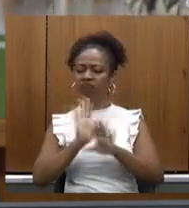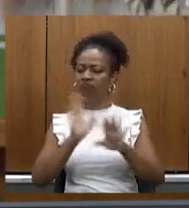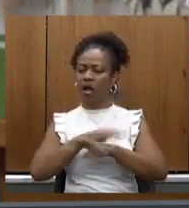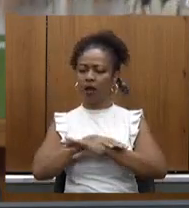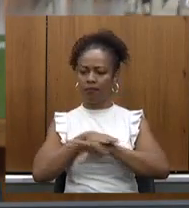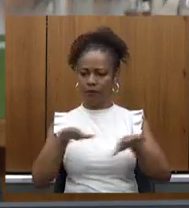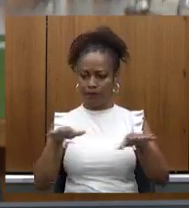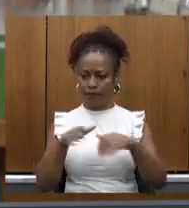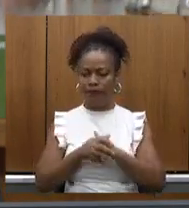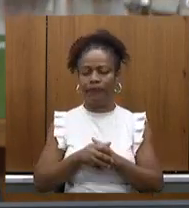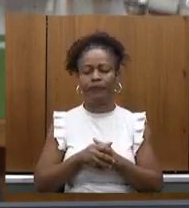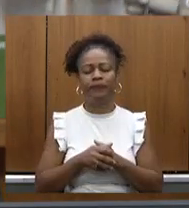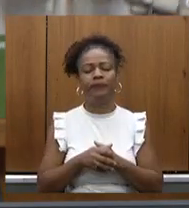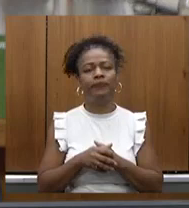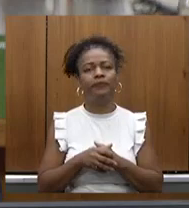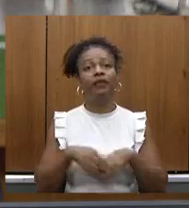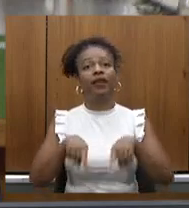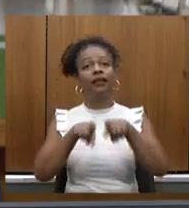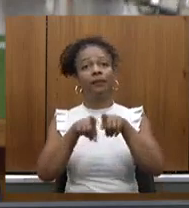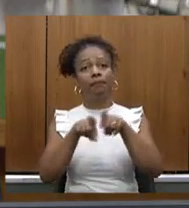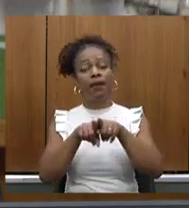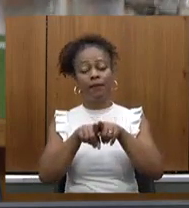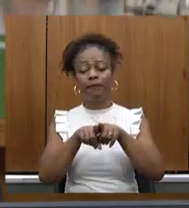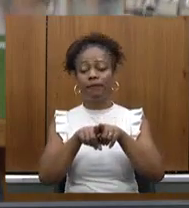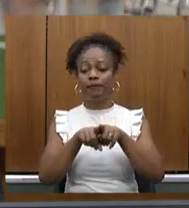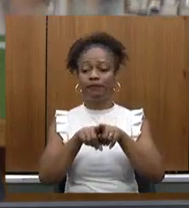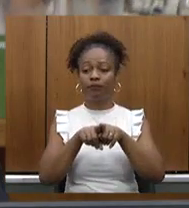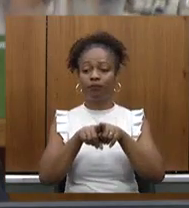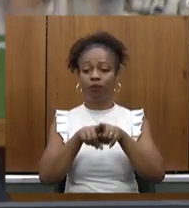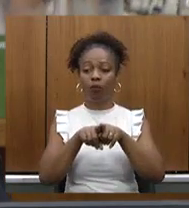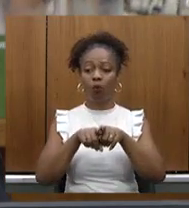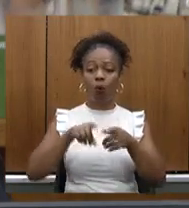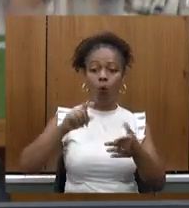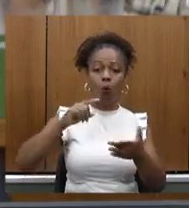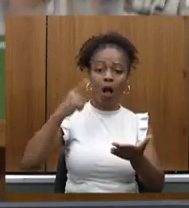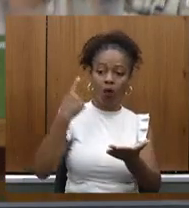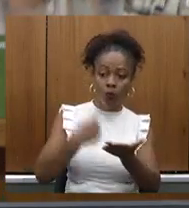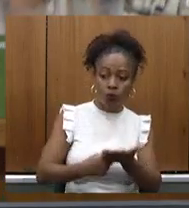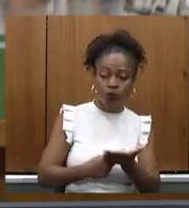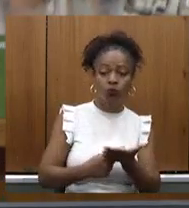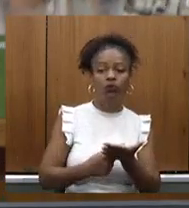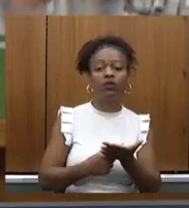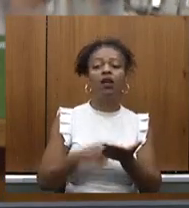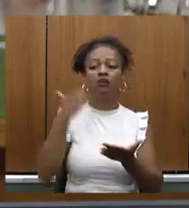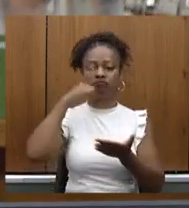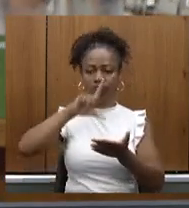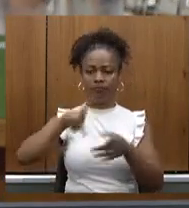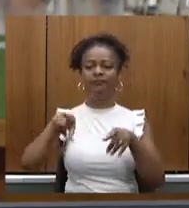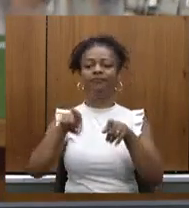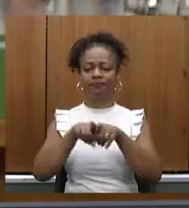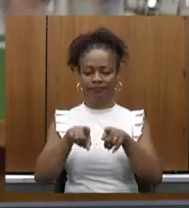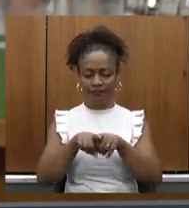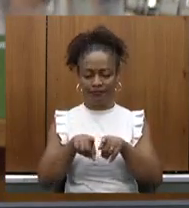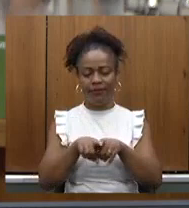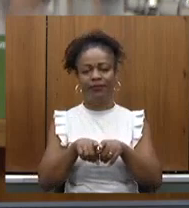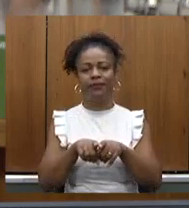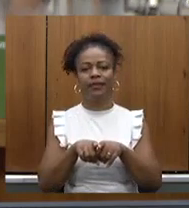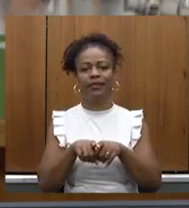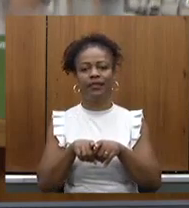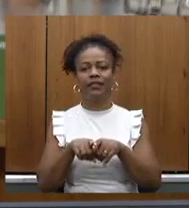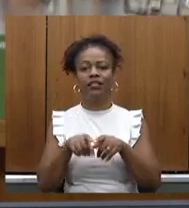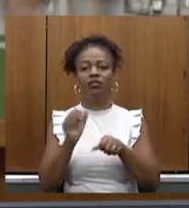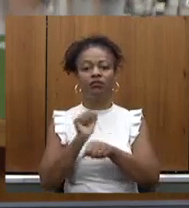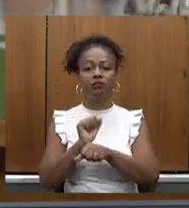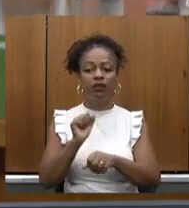acordo, avançamos sim, estamos aguardando só dentro de quem faz parte do acordo, Tribunal de